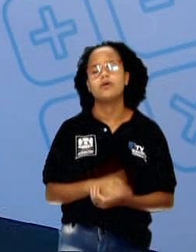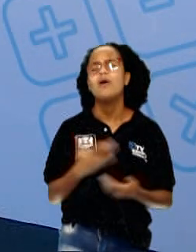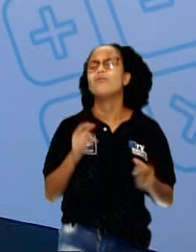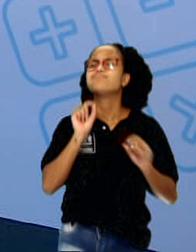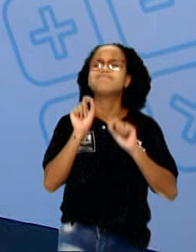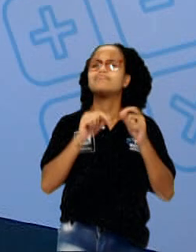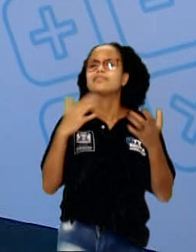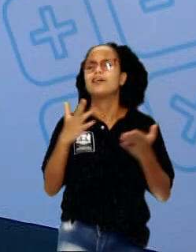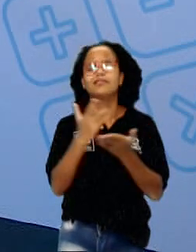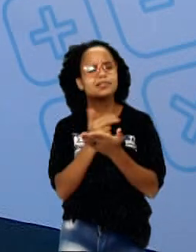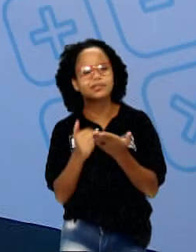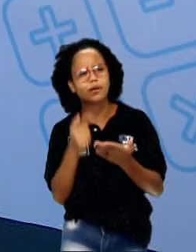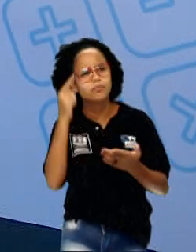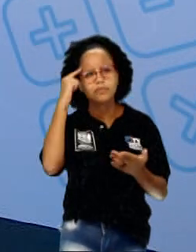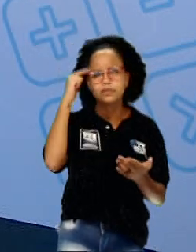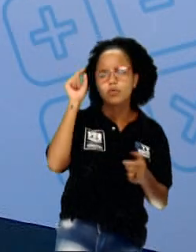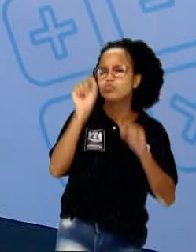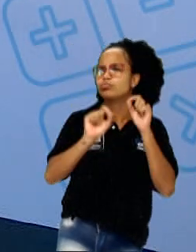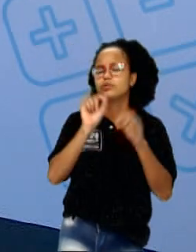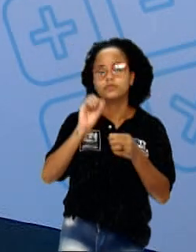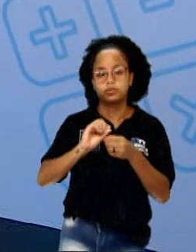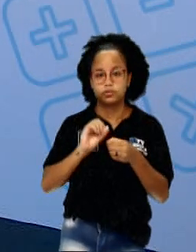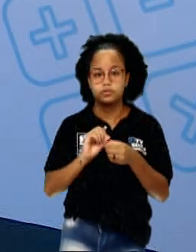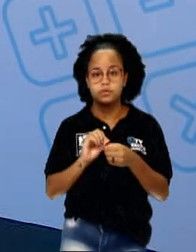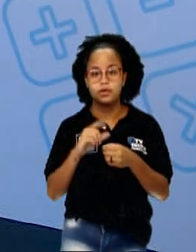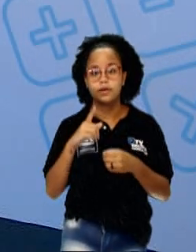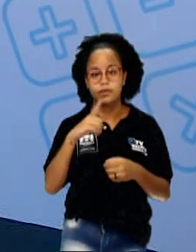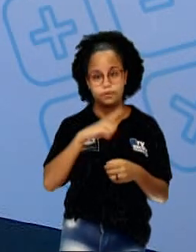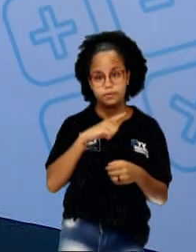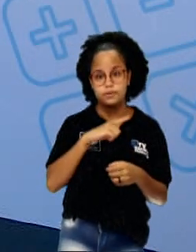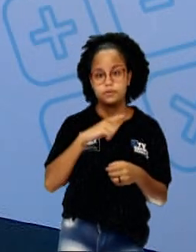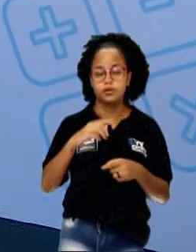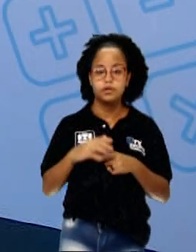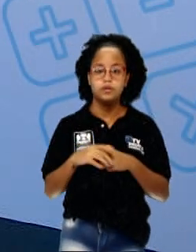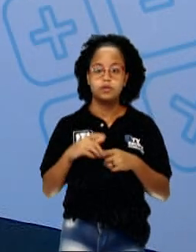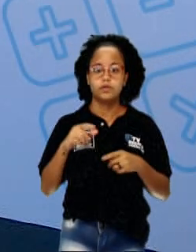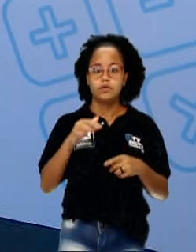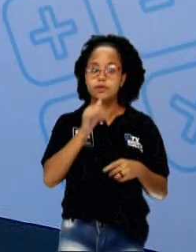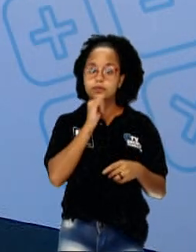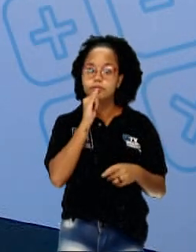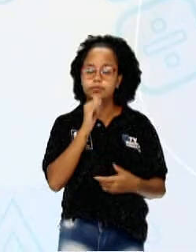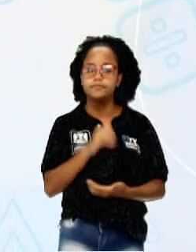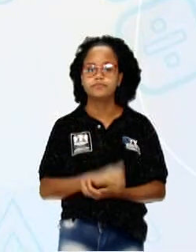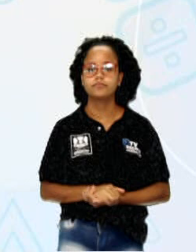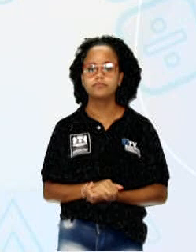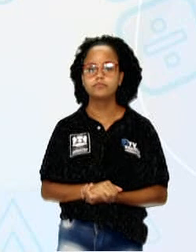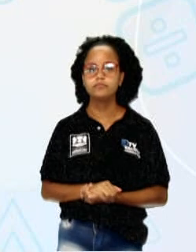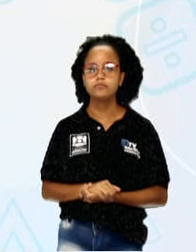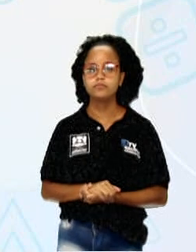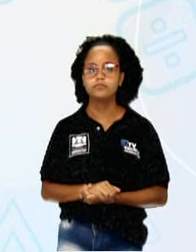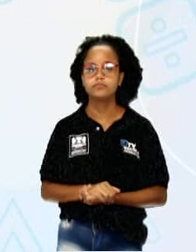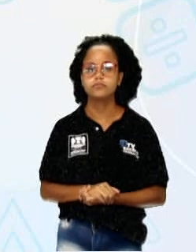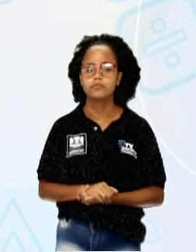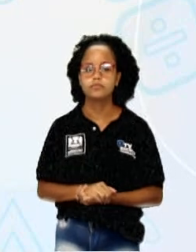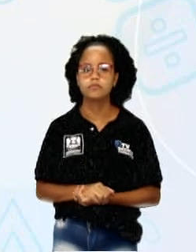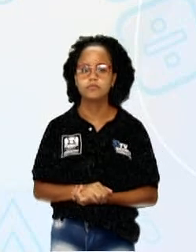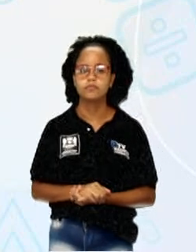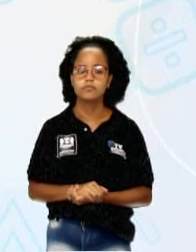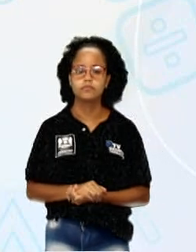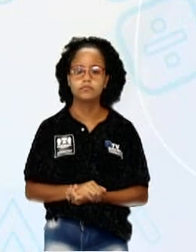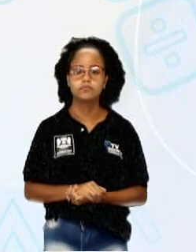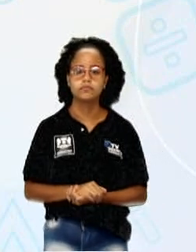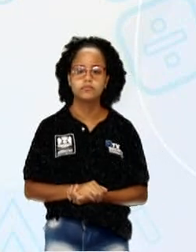que eu vou desenhar? O que eu vou construir? O eu vou fazer? Aí eu trouxe algumas sugestões para o desafio. Aparece aqui no slide agora, ó.